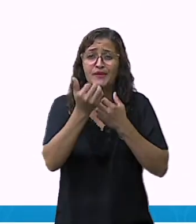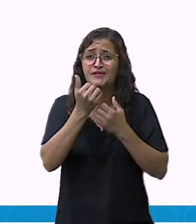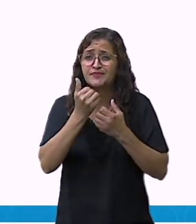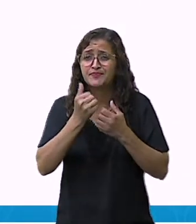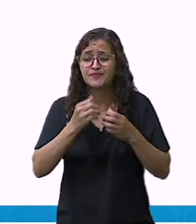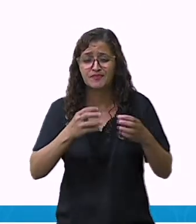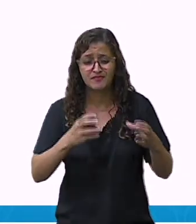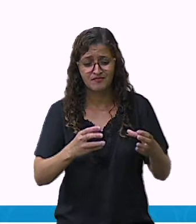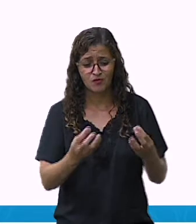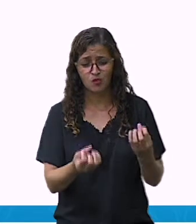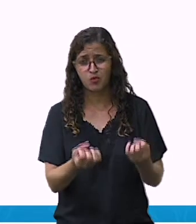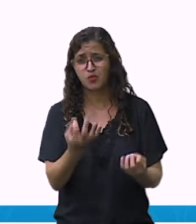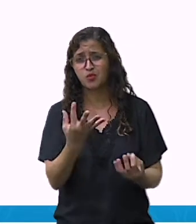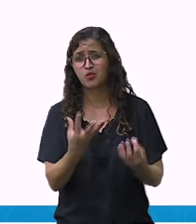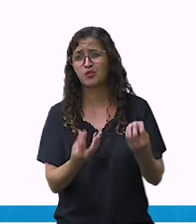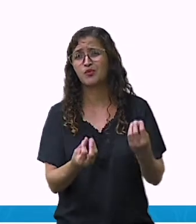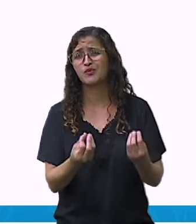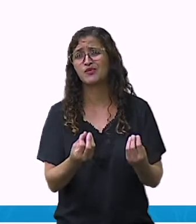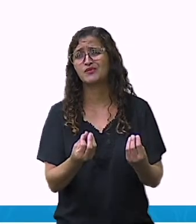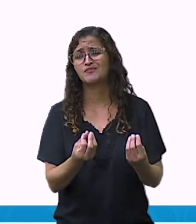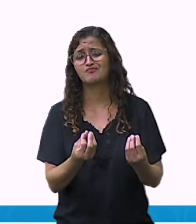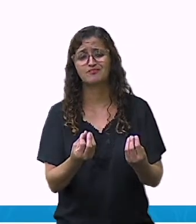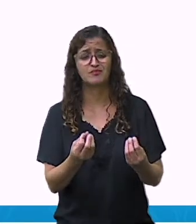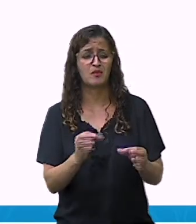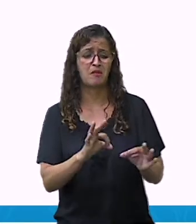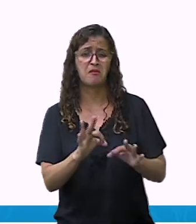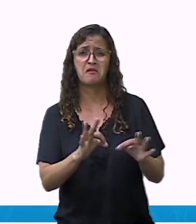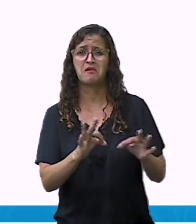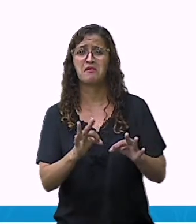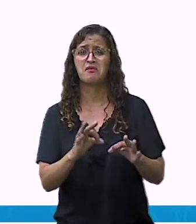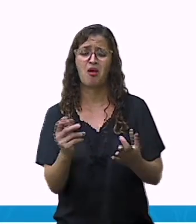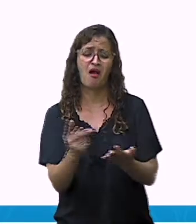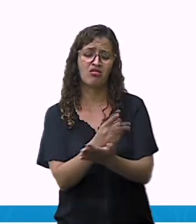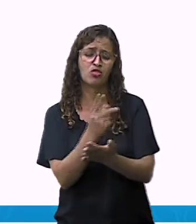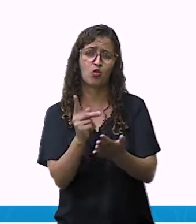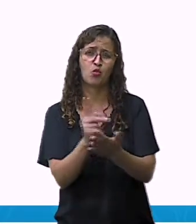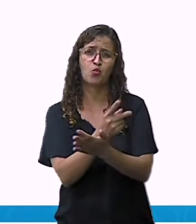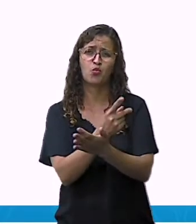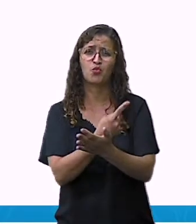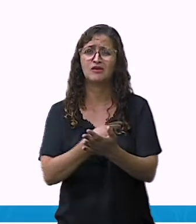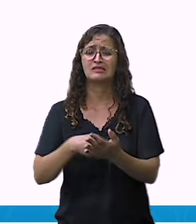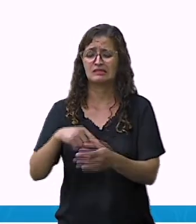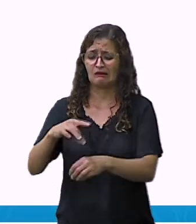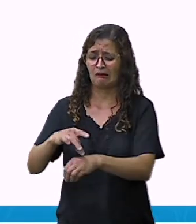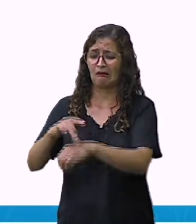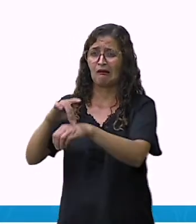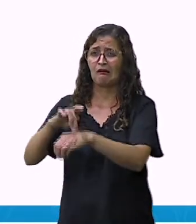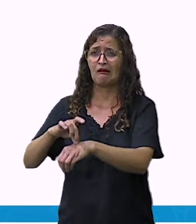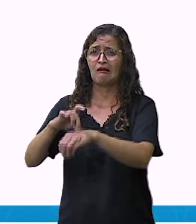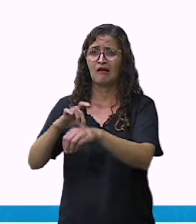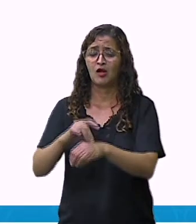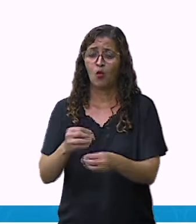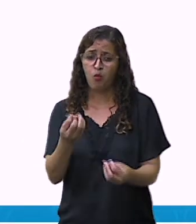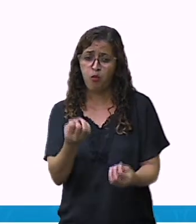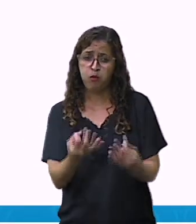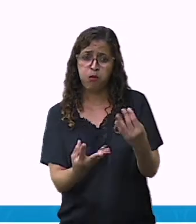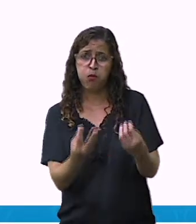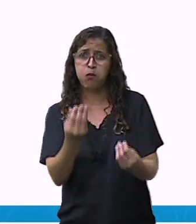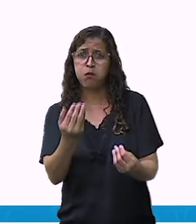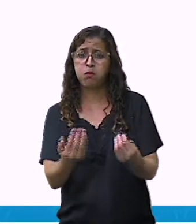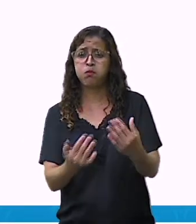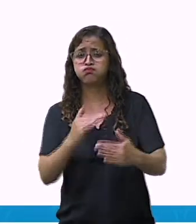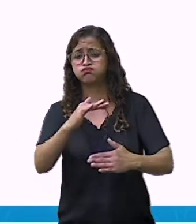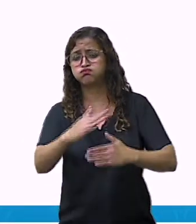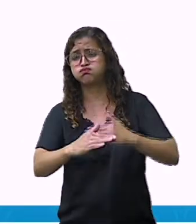cozidos e sujos. Não cozinhou a carne direito, não porque o processo